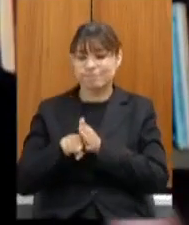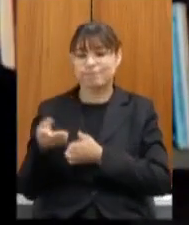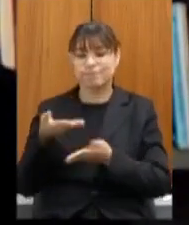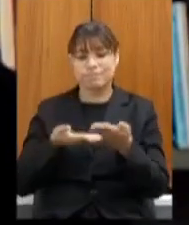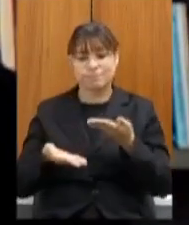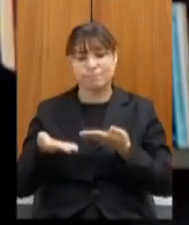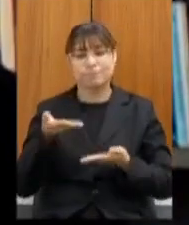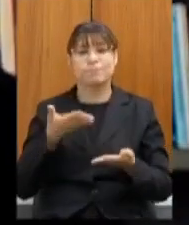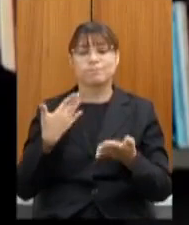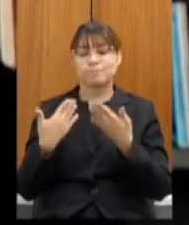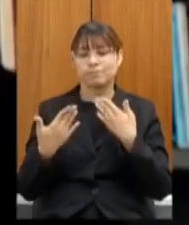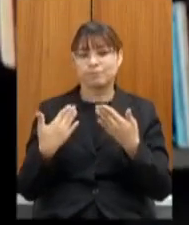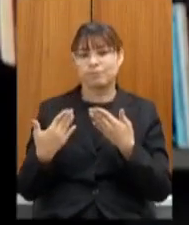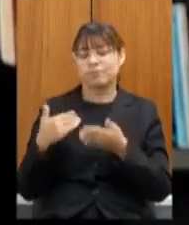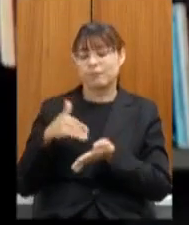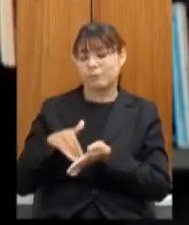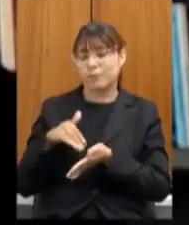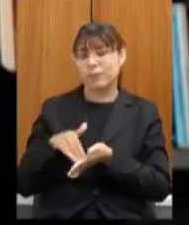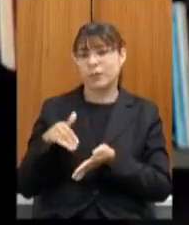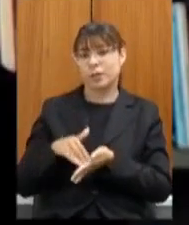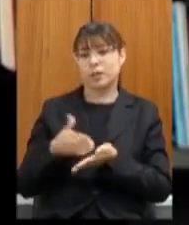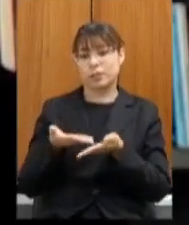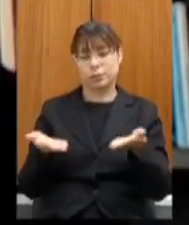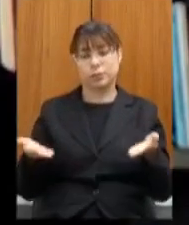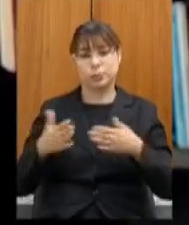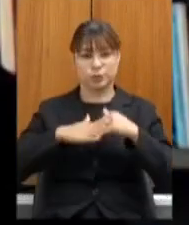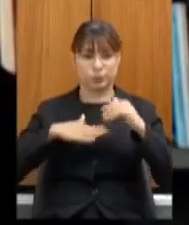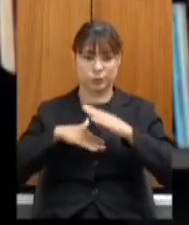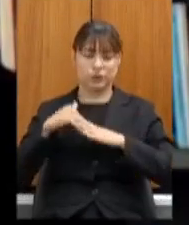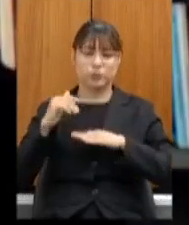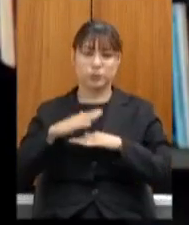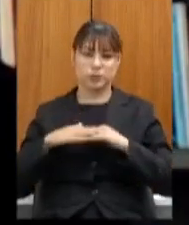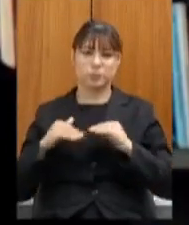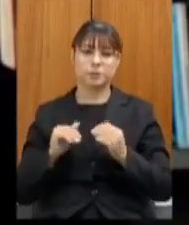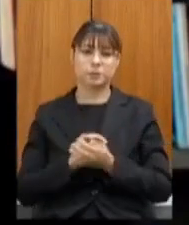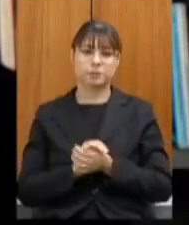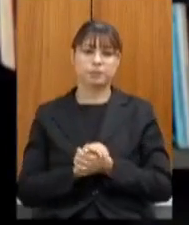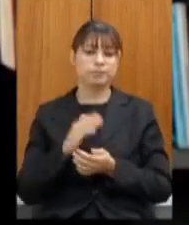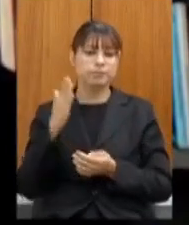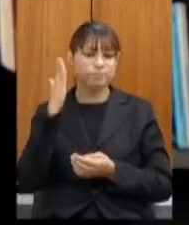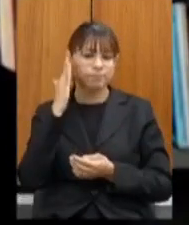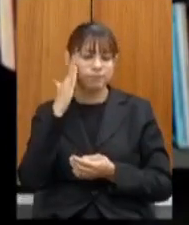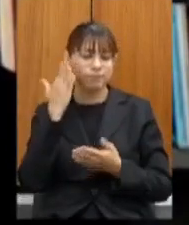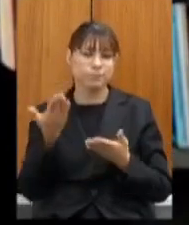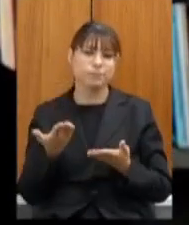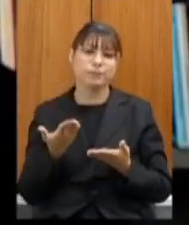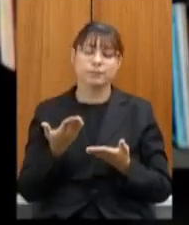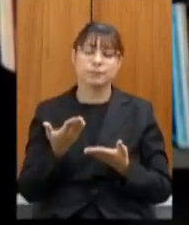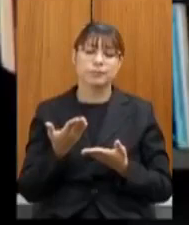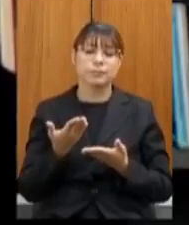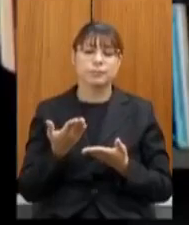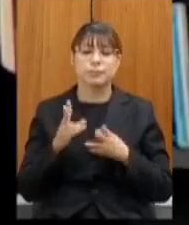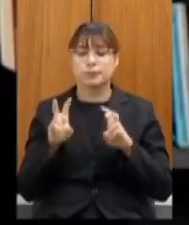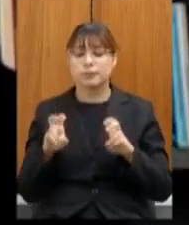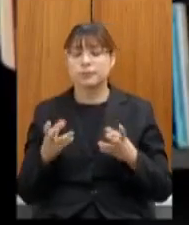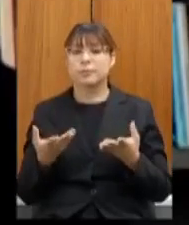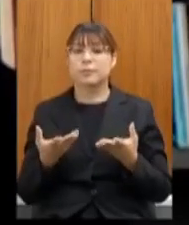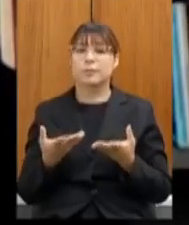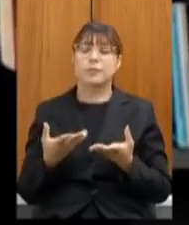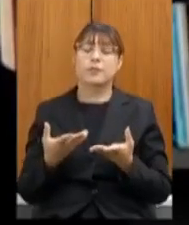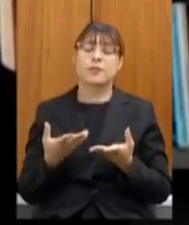diálogo da secretaria com esses profissionais para ouvi-los no que diz respeito como anda